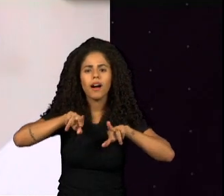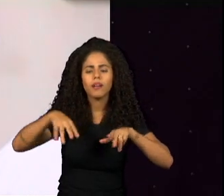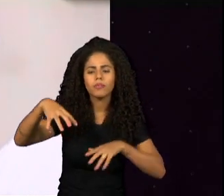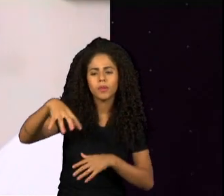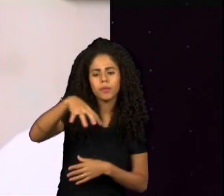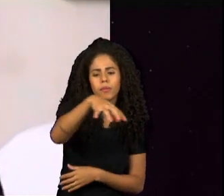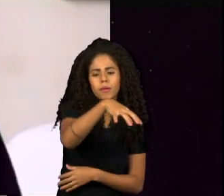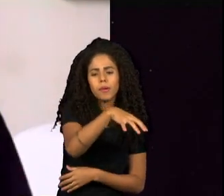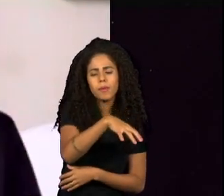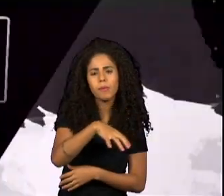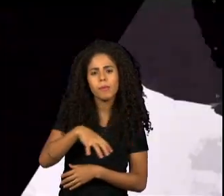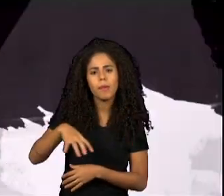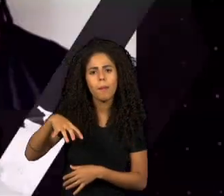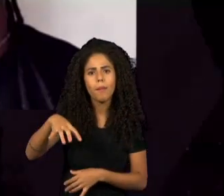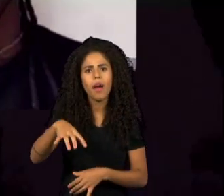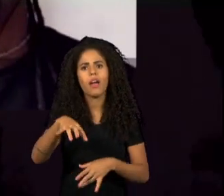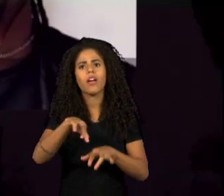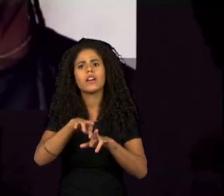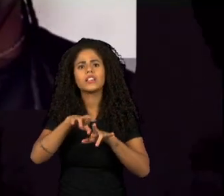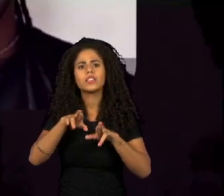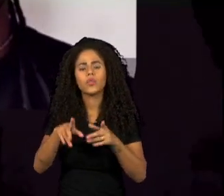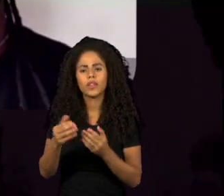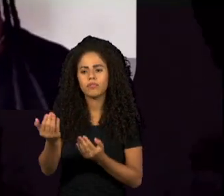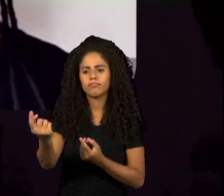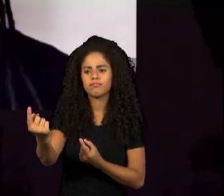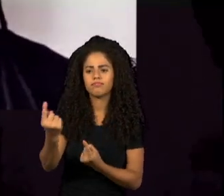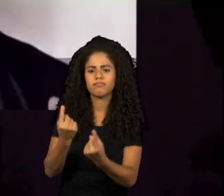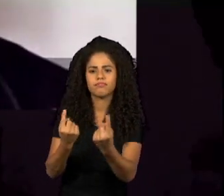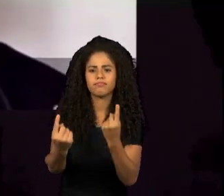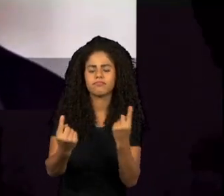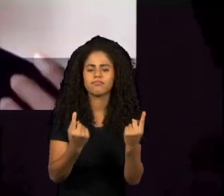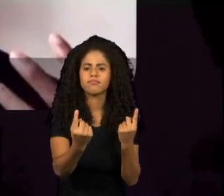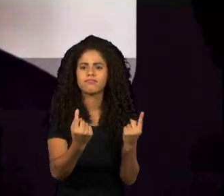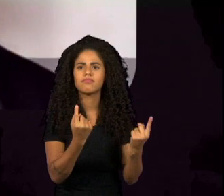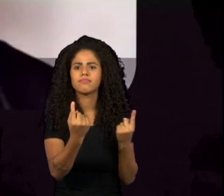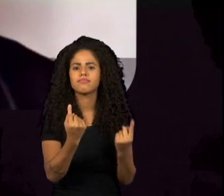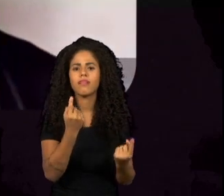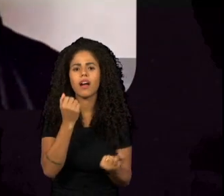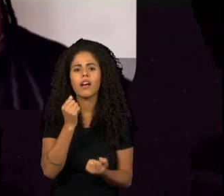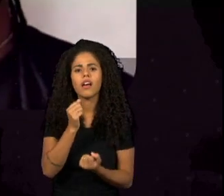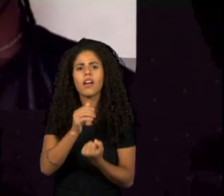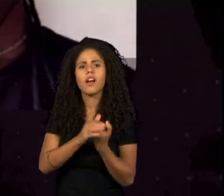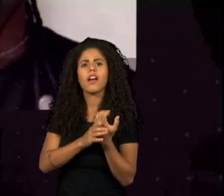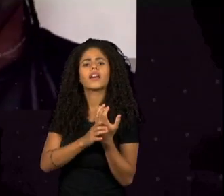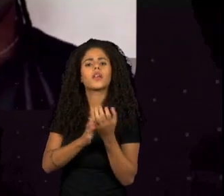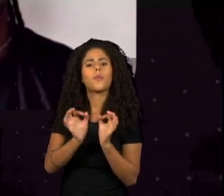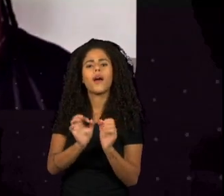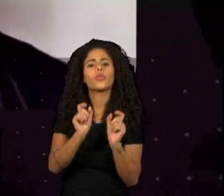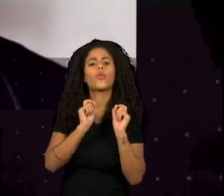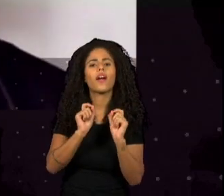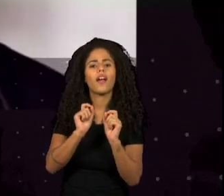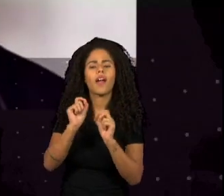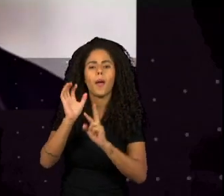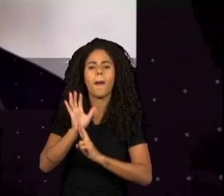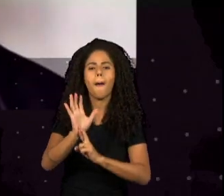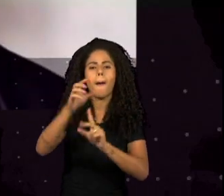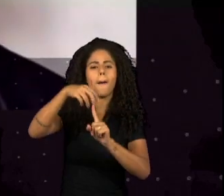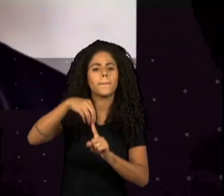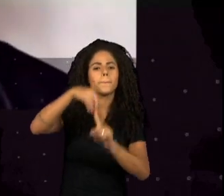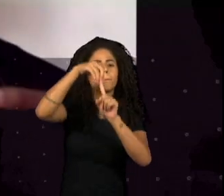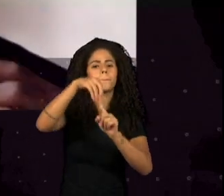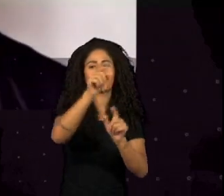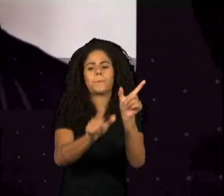a vertical de produtora. A gente vem trazendo o que é criação desenvolvida por pessoas pretas. Ou